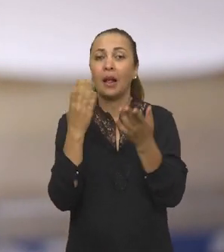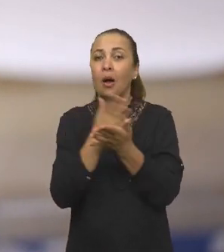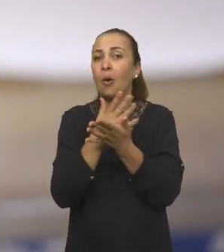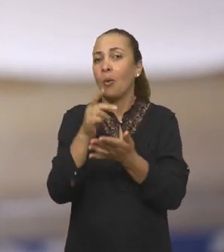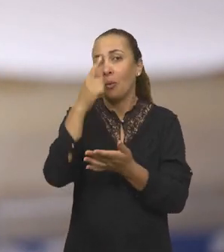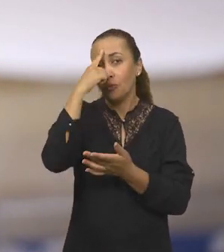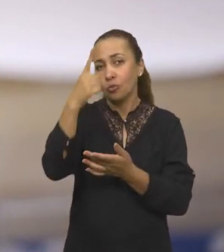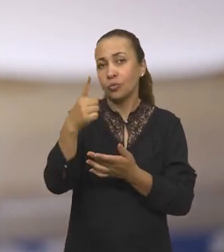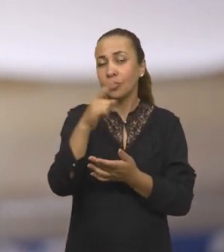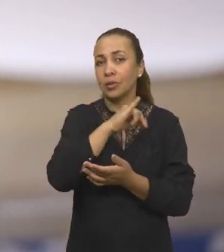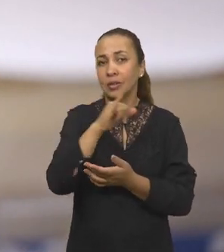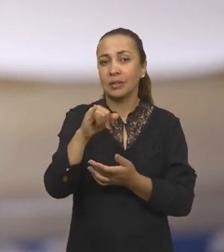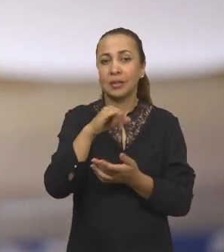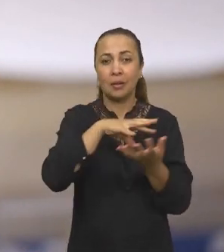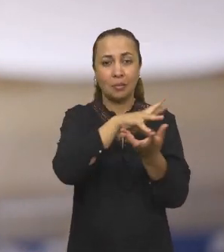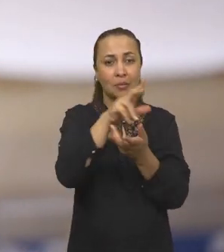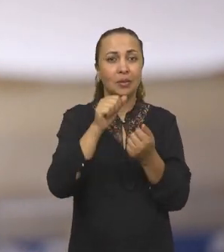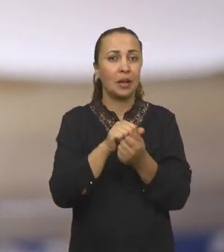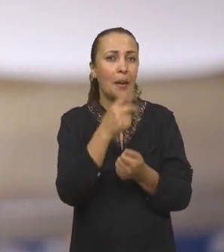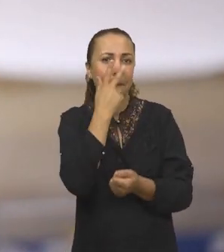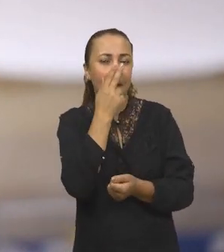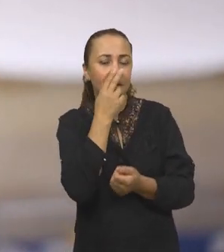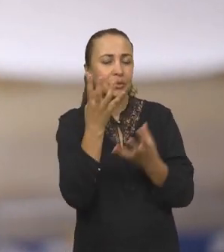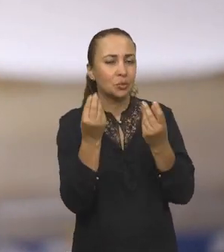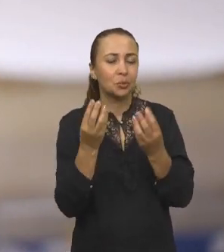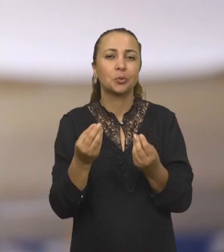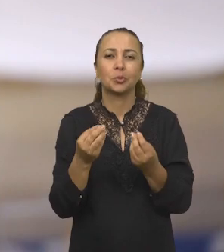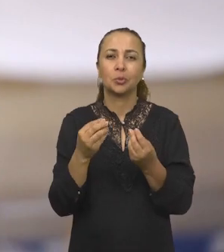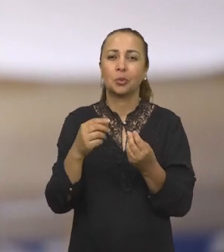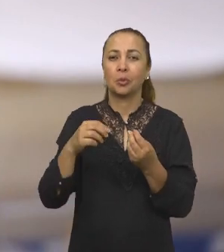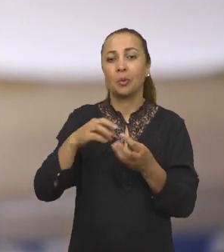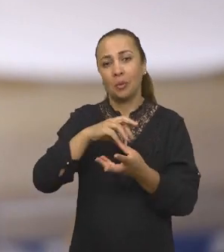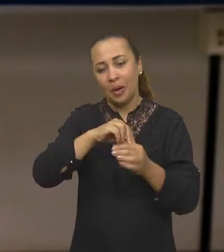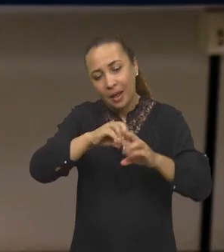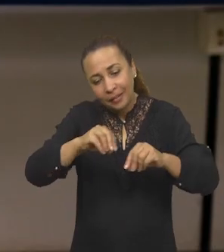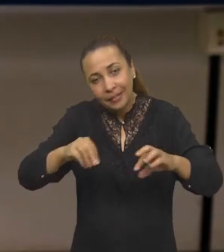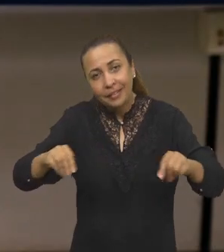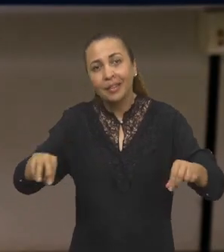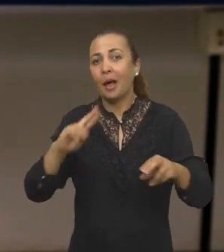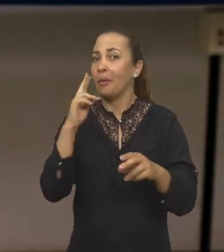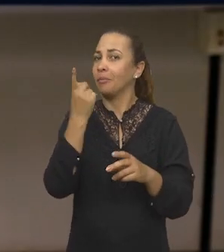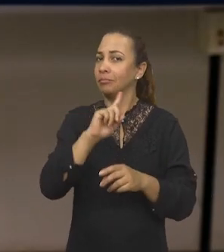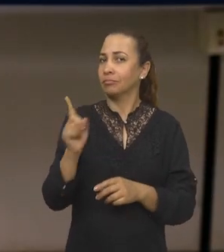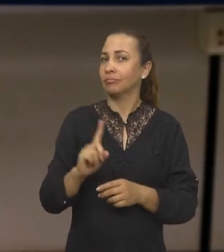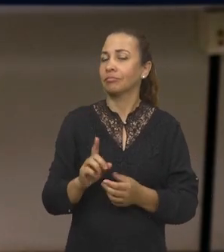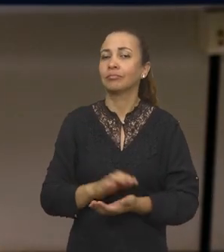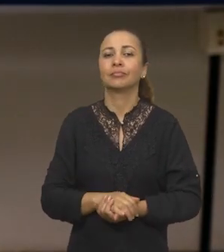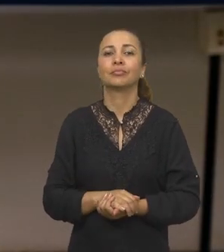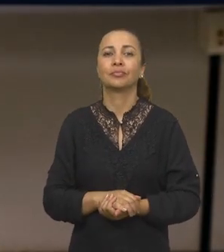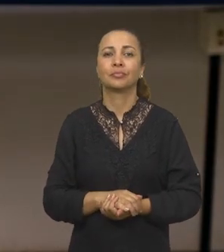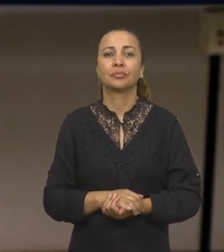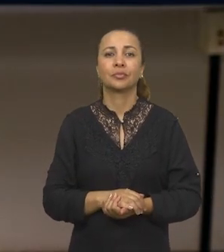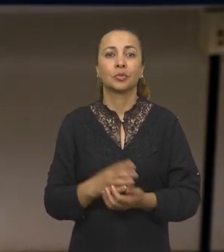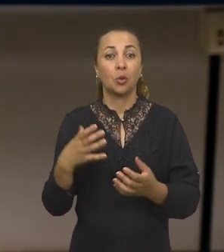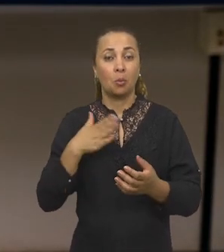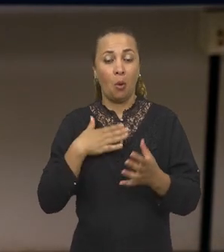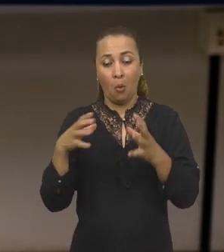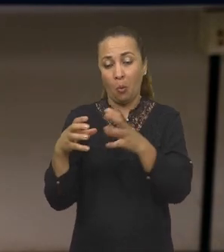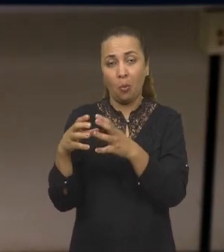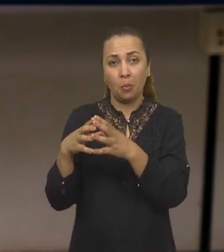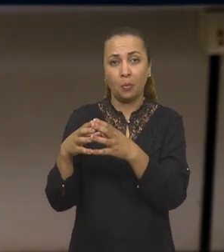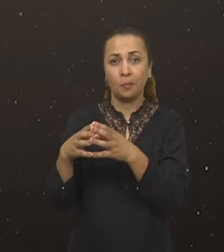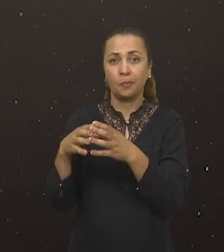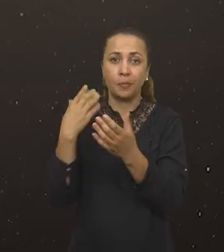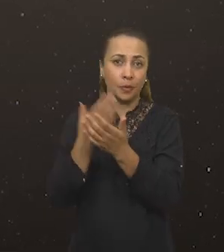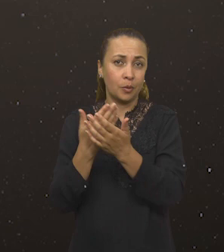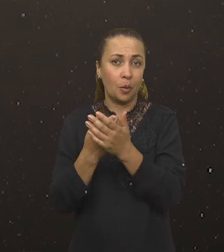se aquele planeta pode ser um planeta muito parecido com a Terra ou não. Um dos primeiros estudos que a gente fez, eu e o meu grupo de